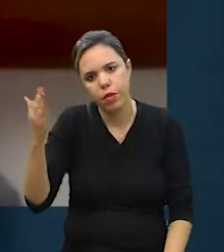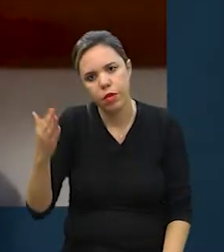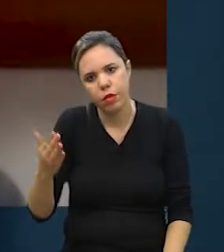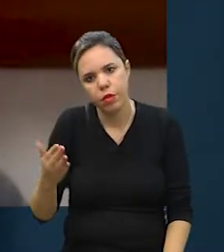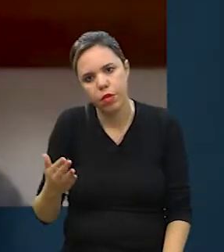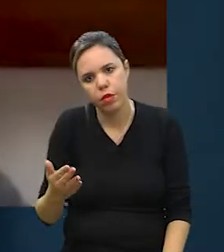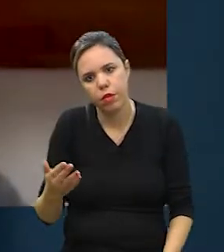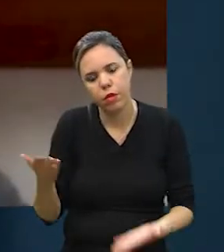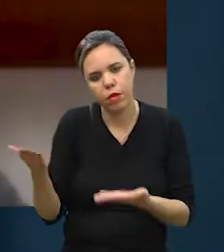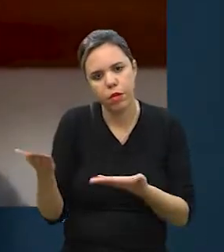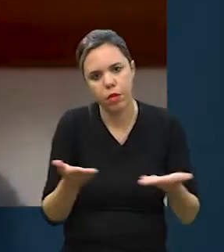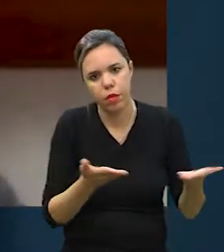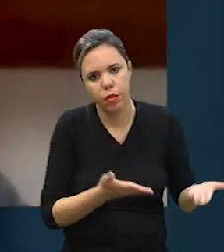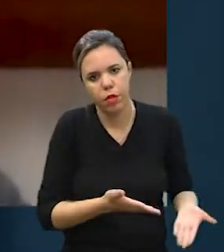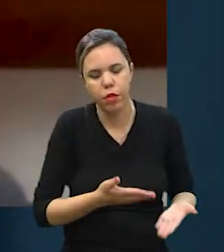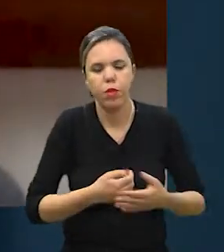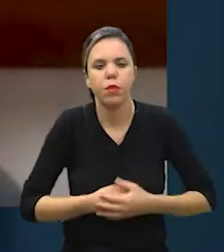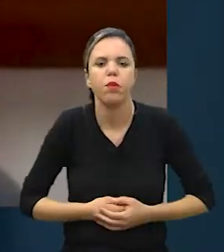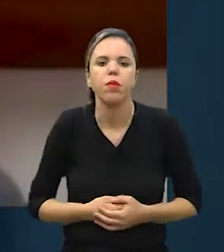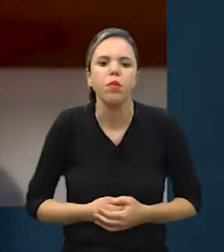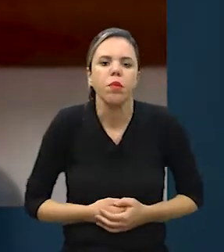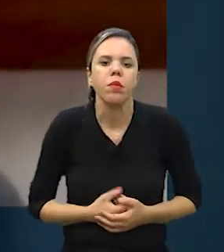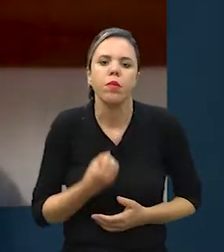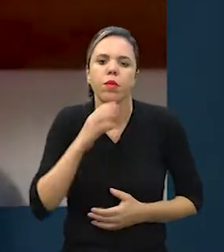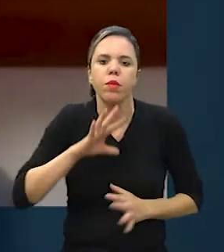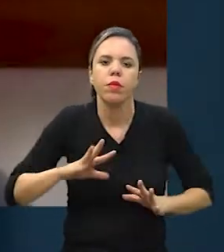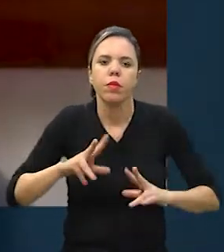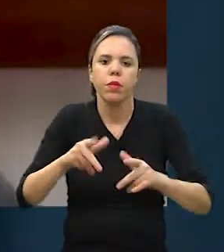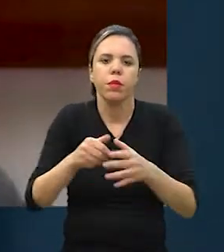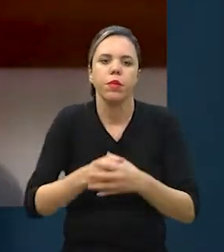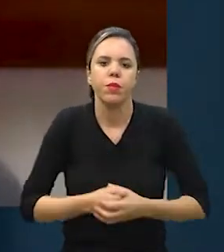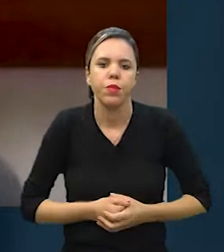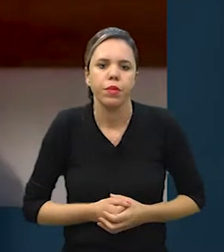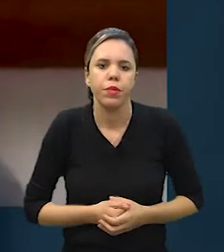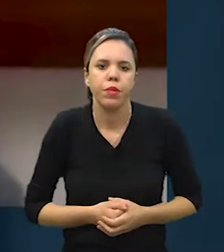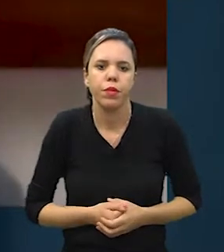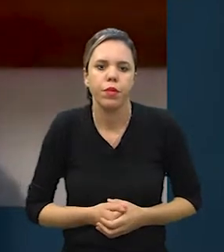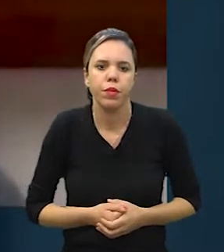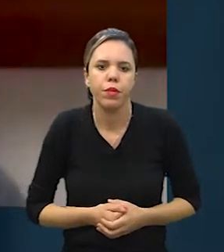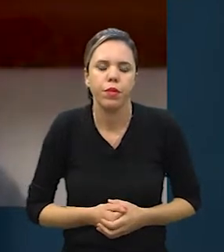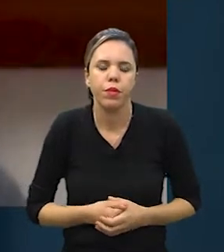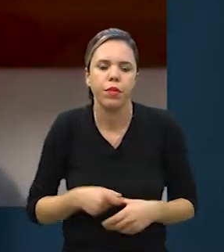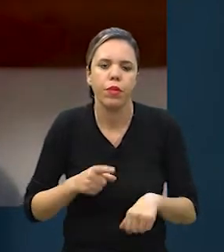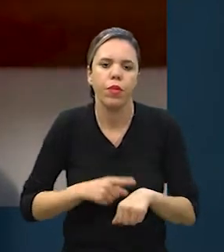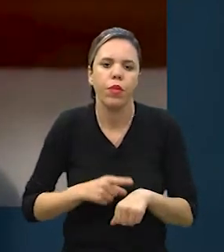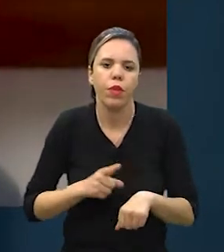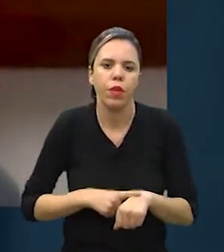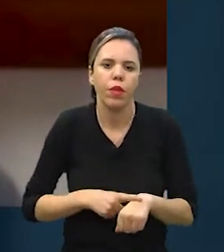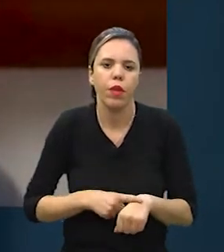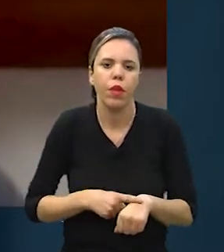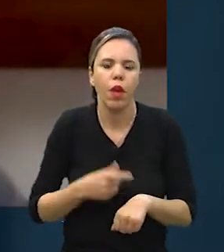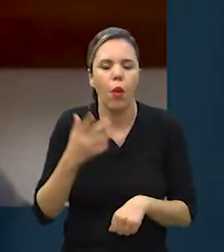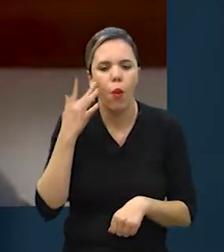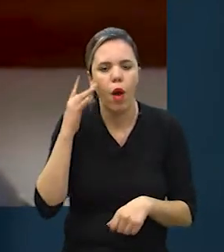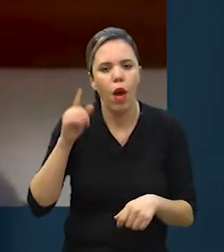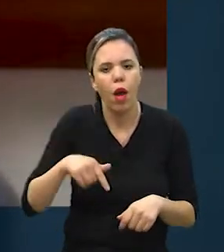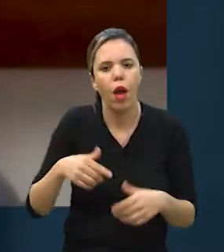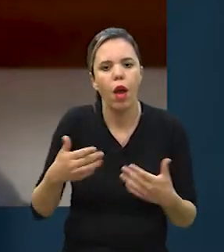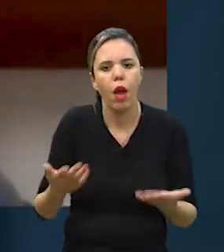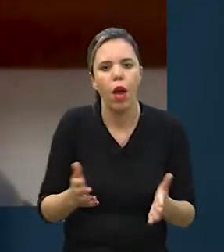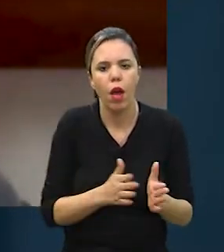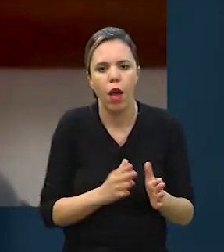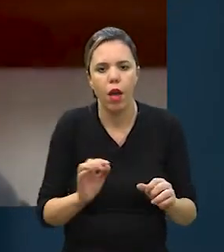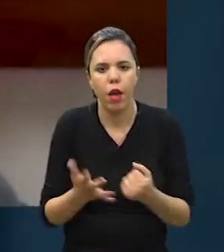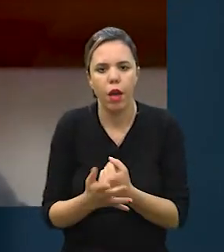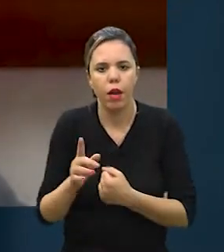obrigado, obrigado por me receber e boa tarde a todos. Bom, o momento, por incrível que pareça,